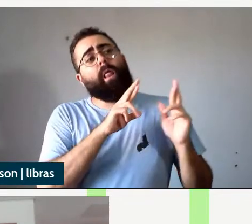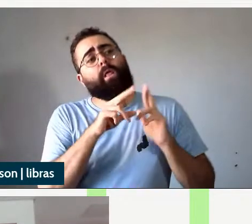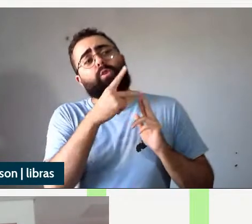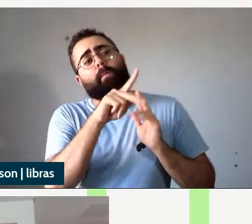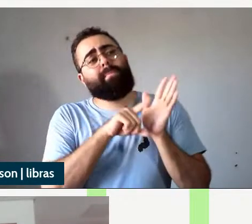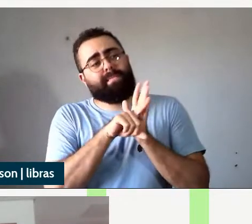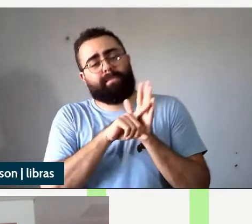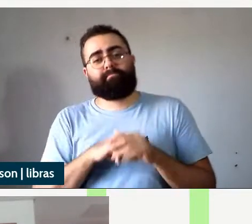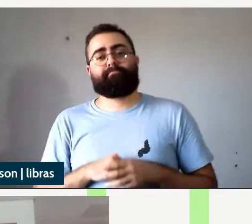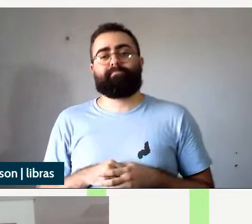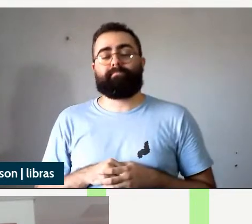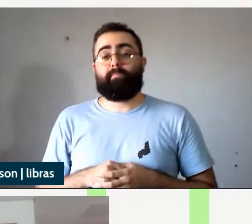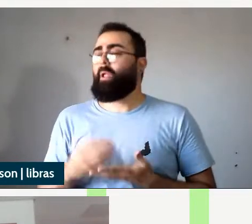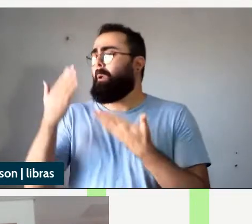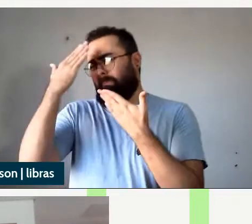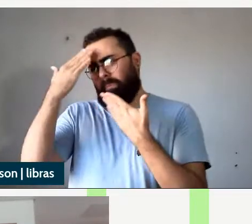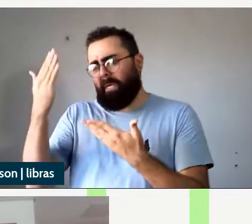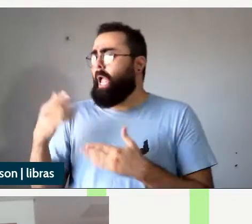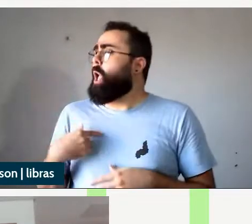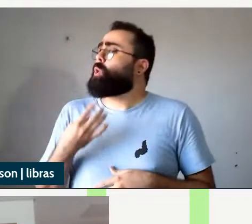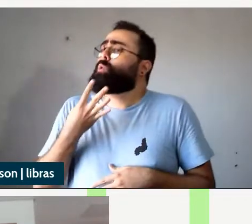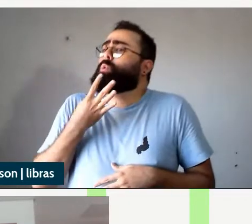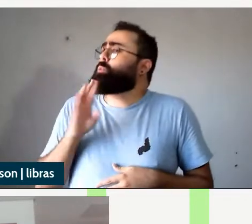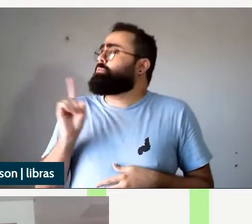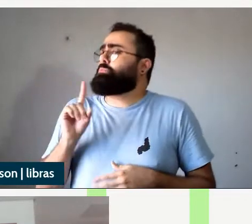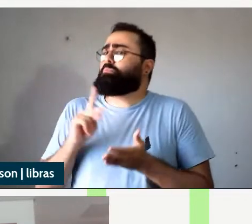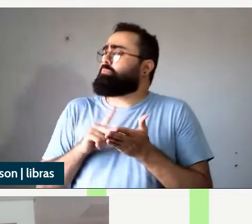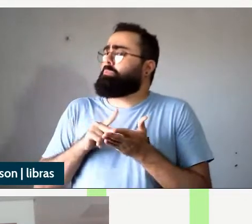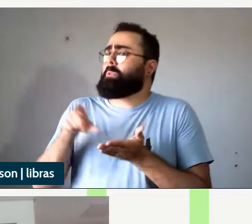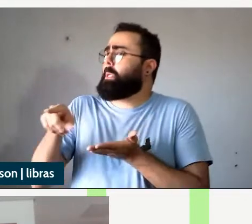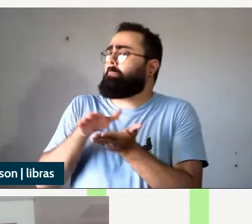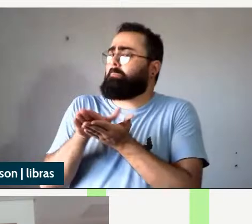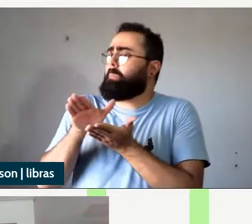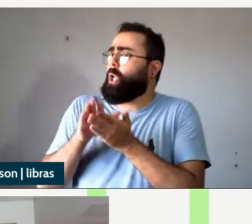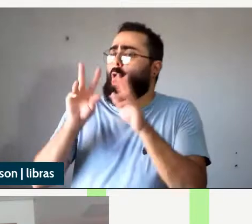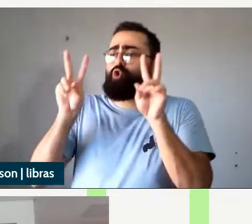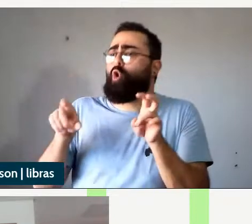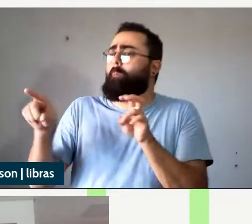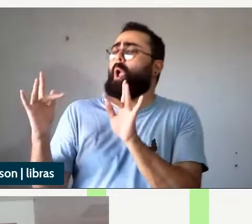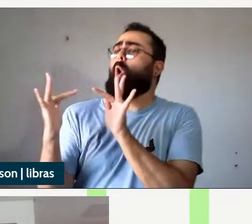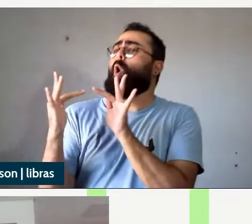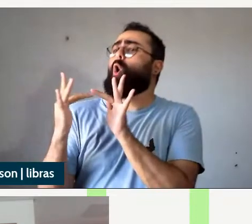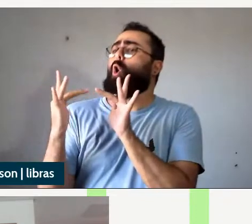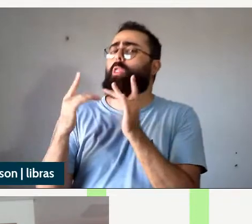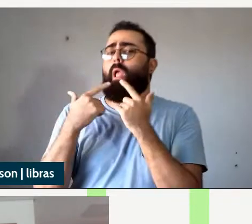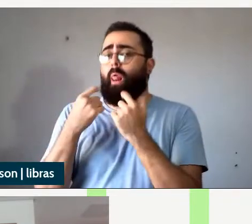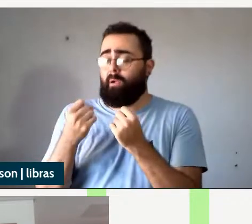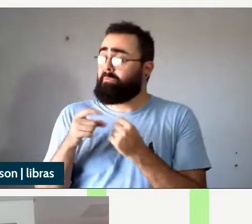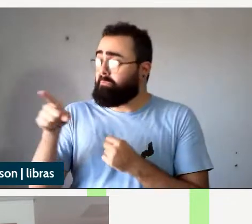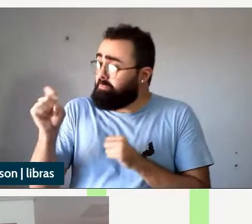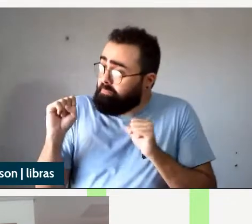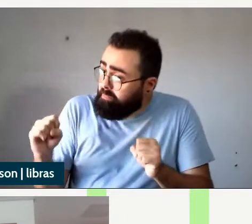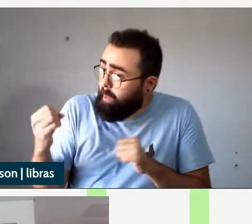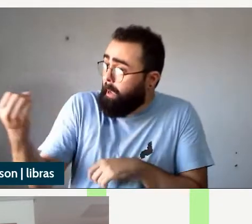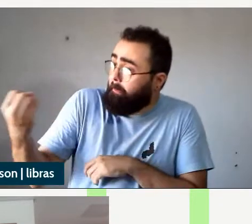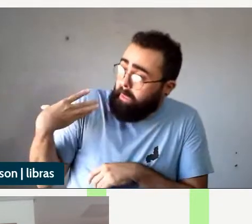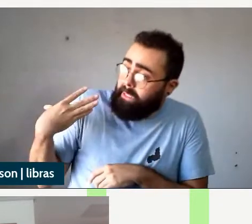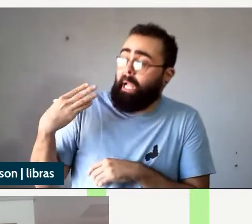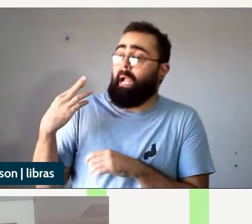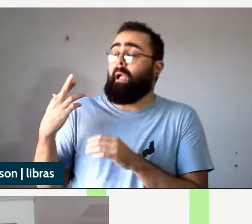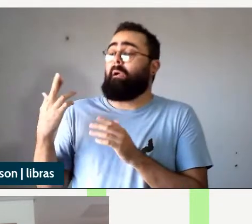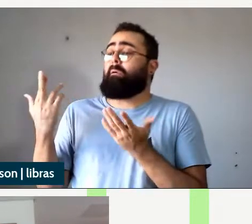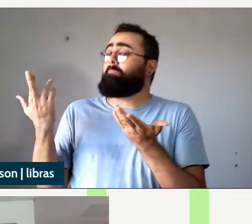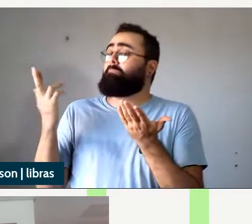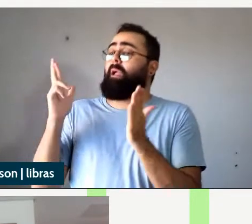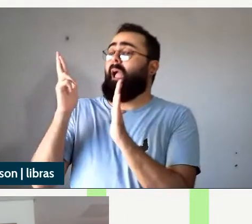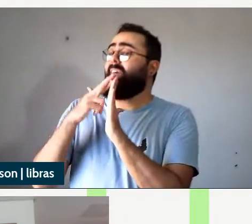pela pergunta não eu não conheço esses trabalhos de contato inclusive se ela puder me passar algumas referências para eu